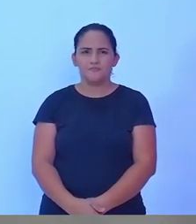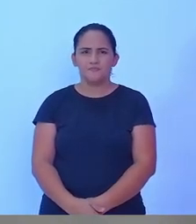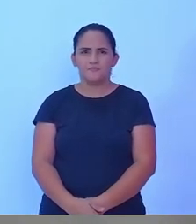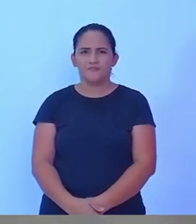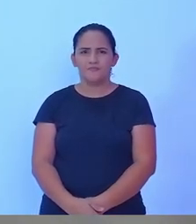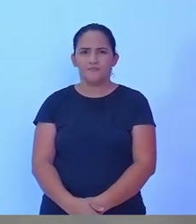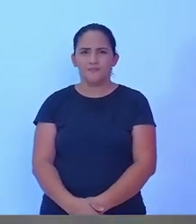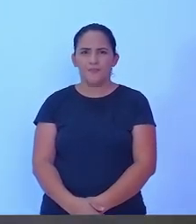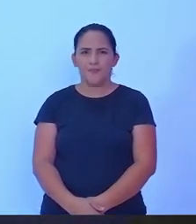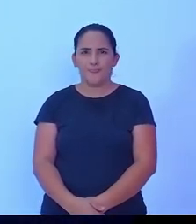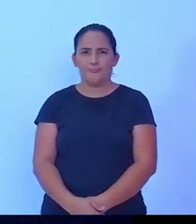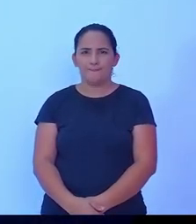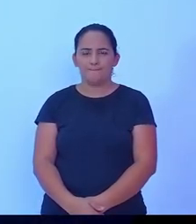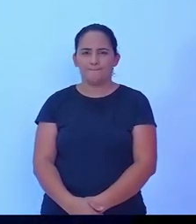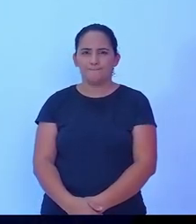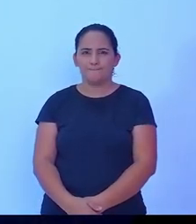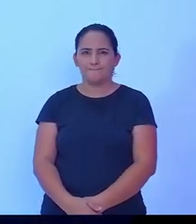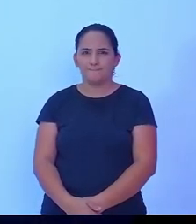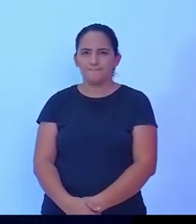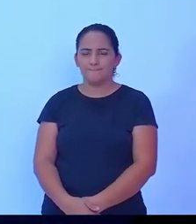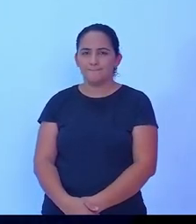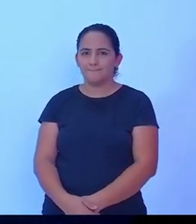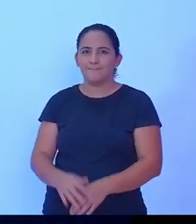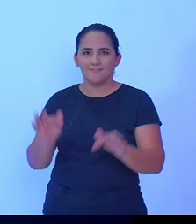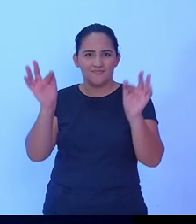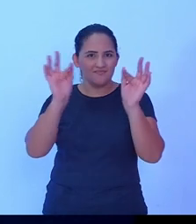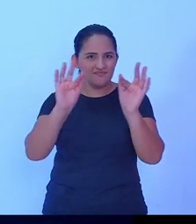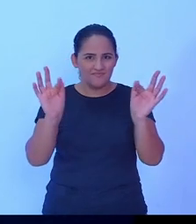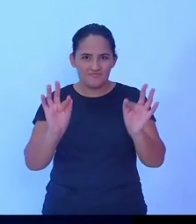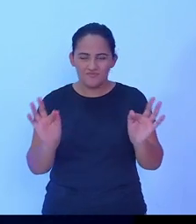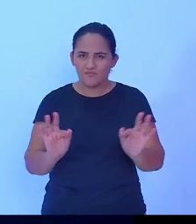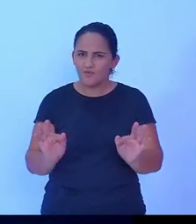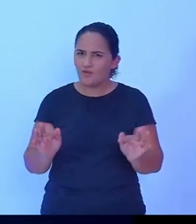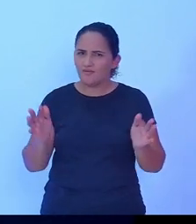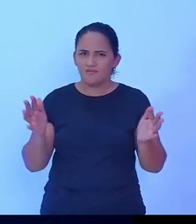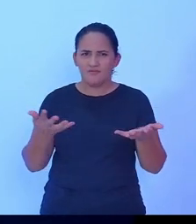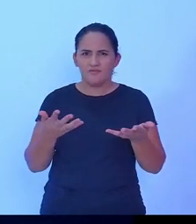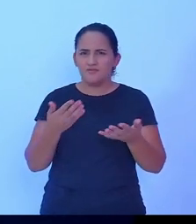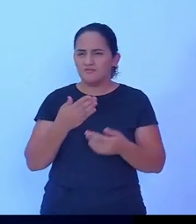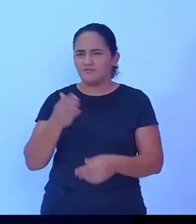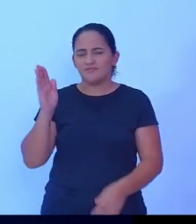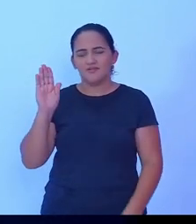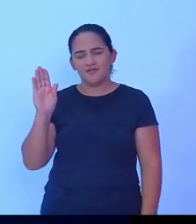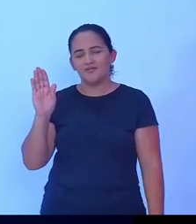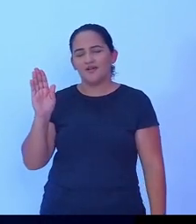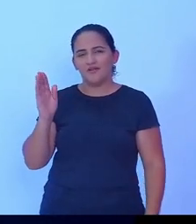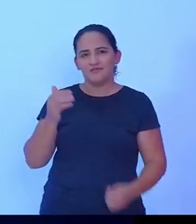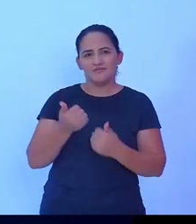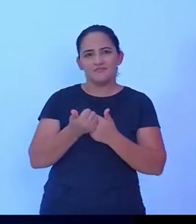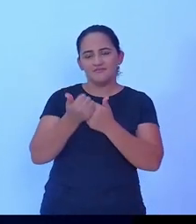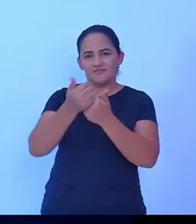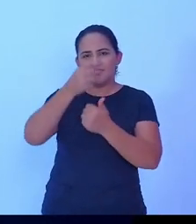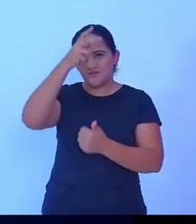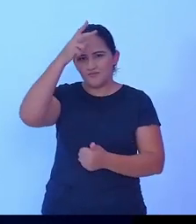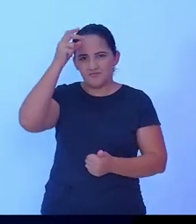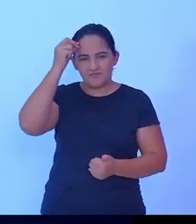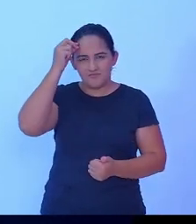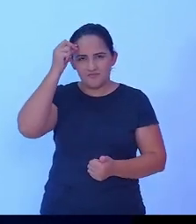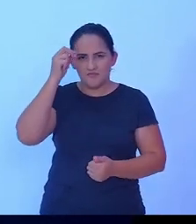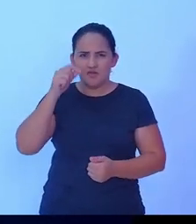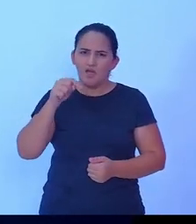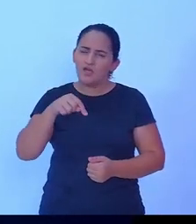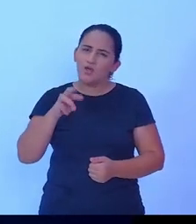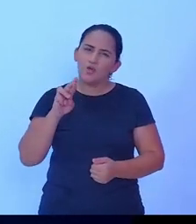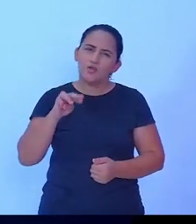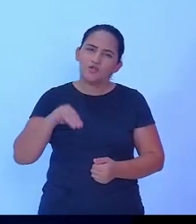candidato estou muito feliz né de poder sair a candidato a vice prefeito do município de Rio